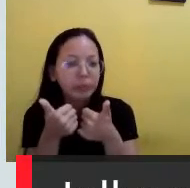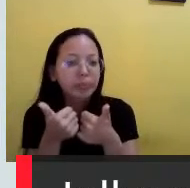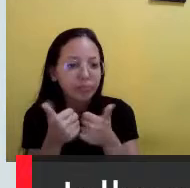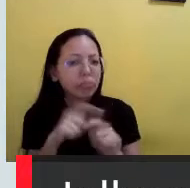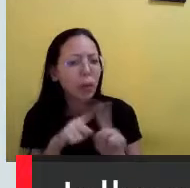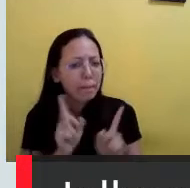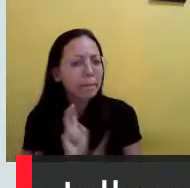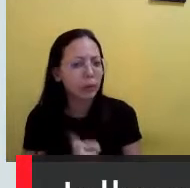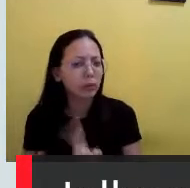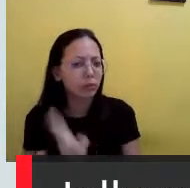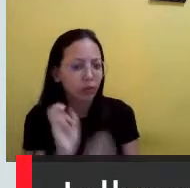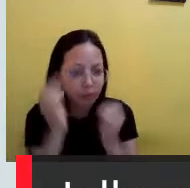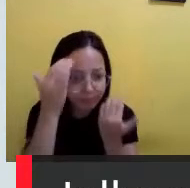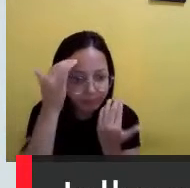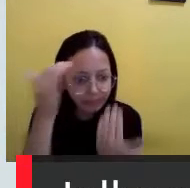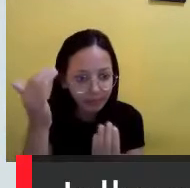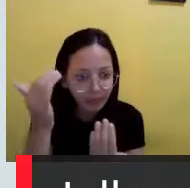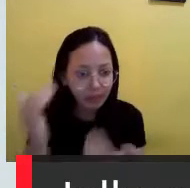prosseguimento. Obrigada.